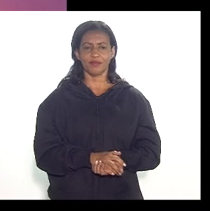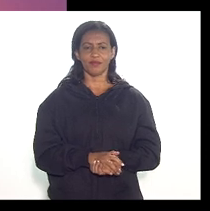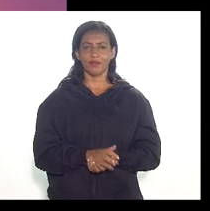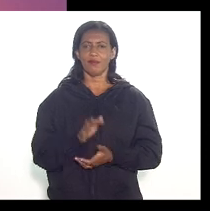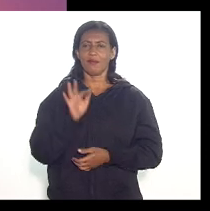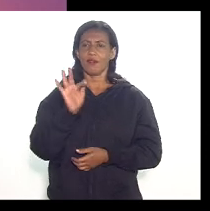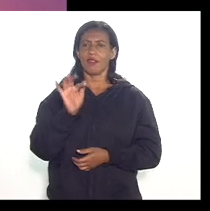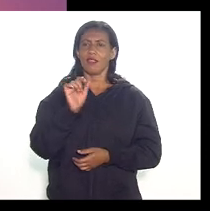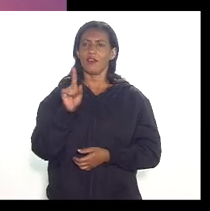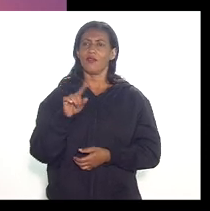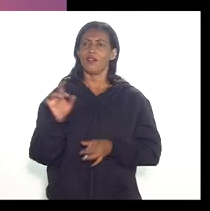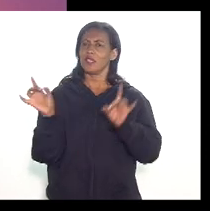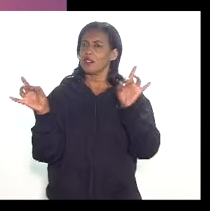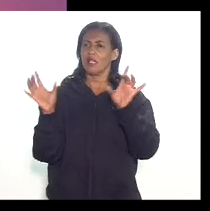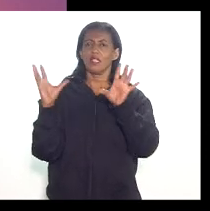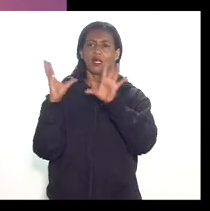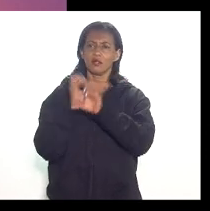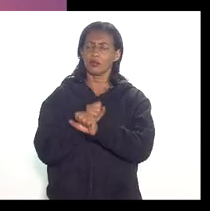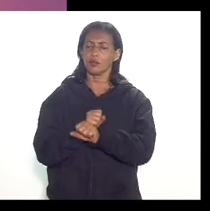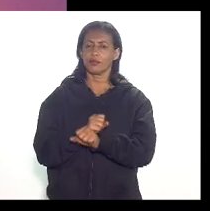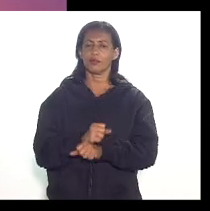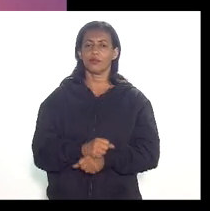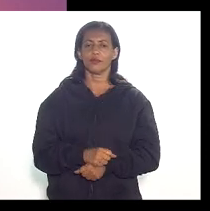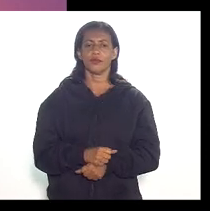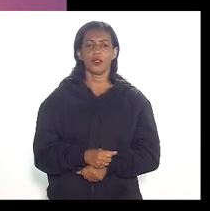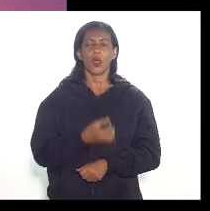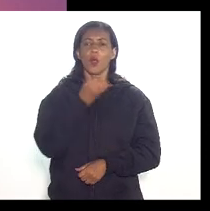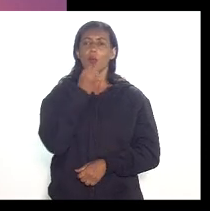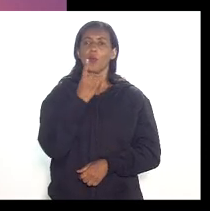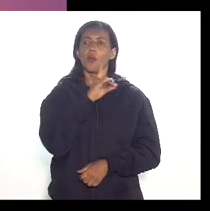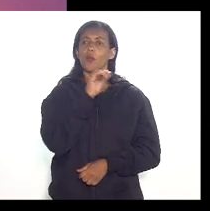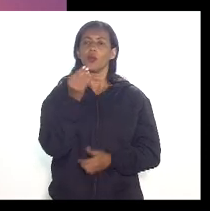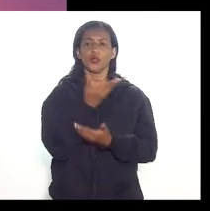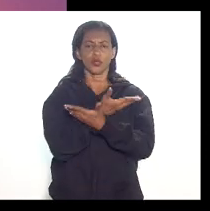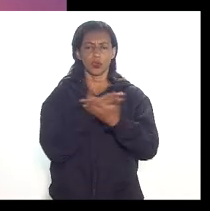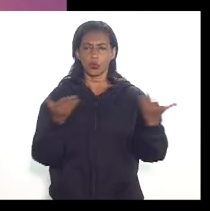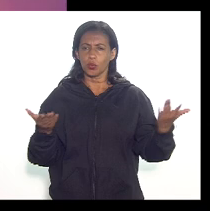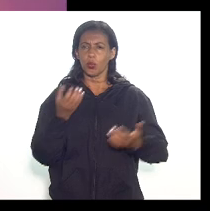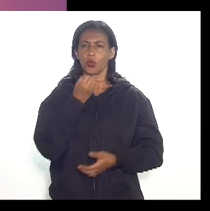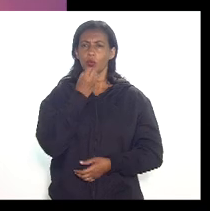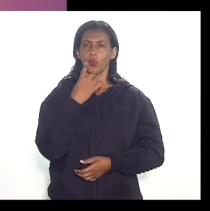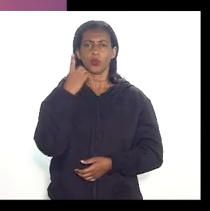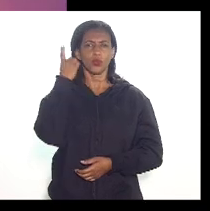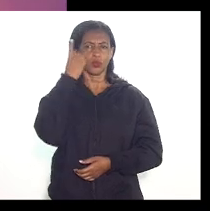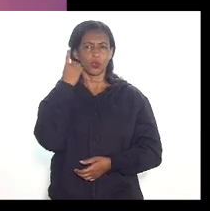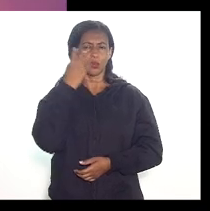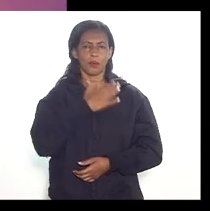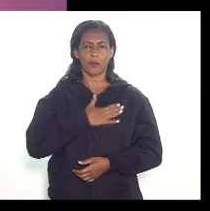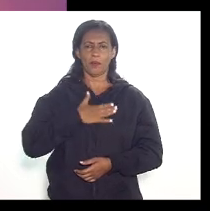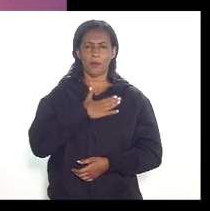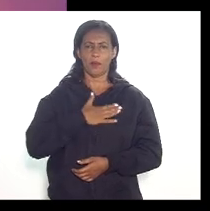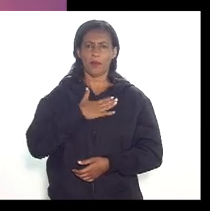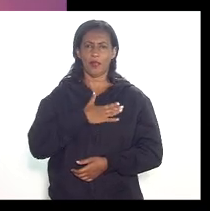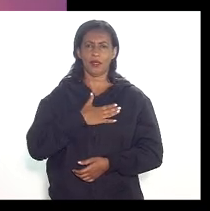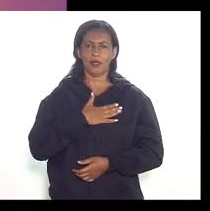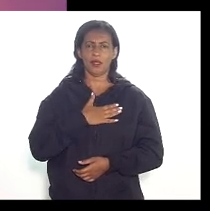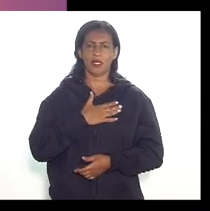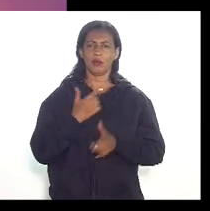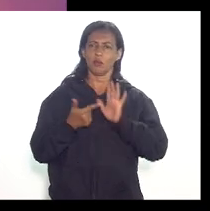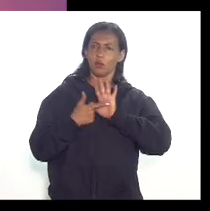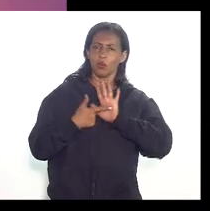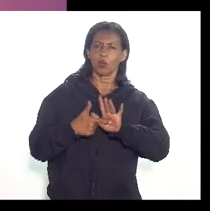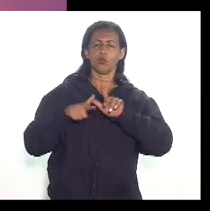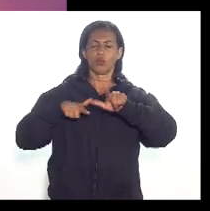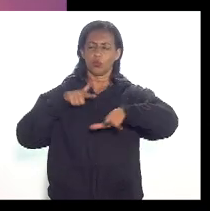concluir a sua exposição bom dia a todos bom dia deputado é um prazer para nós estarmos aqui mostrar o trabalho que os auditores têm feito